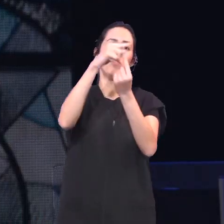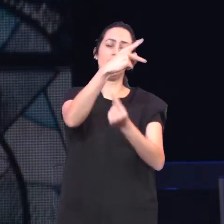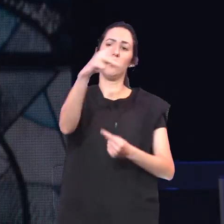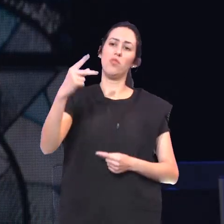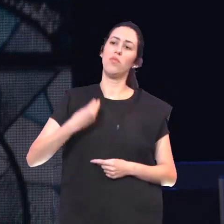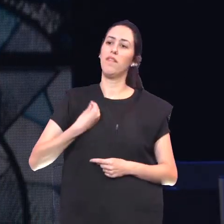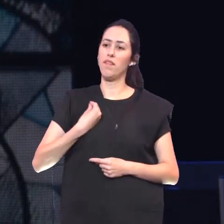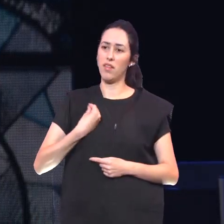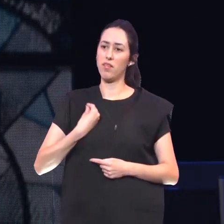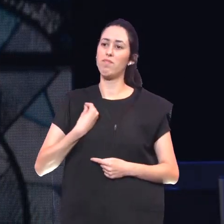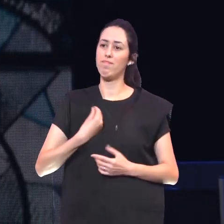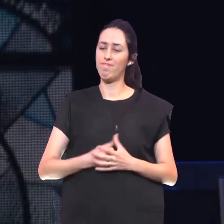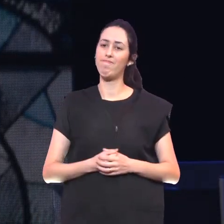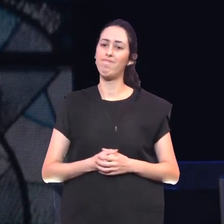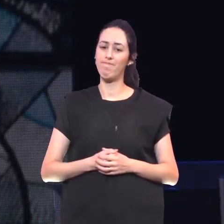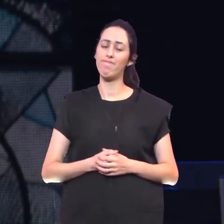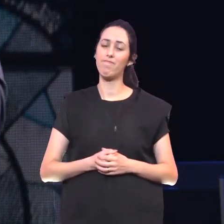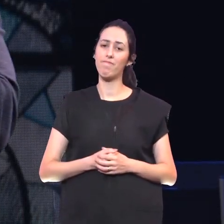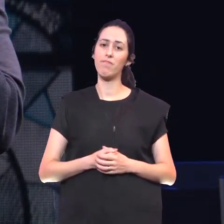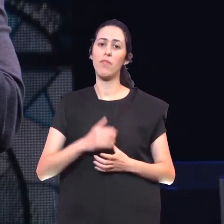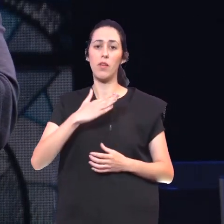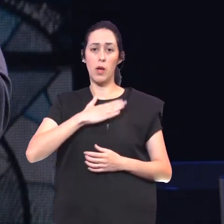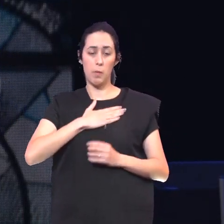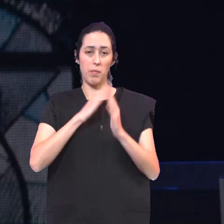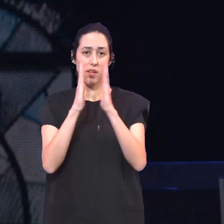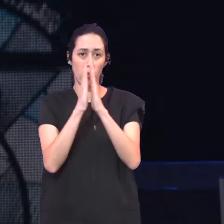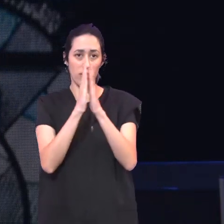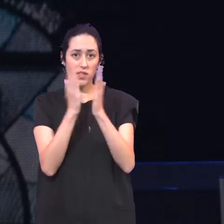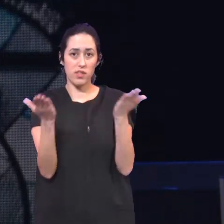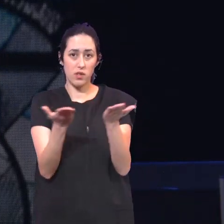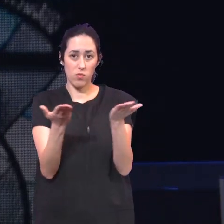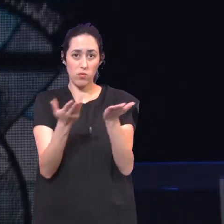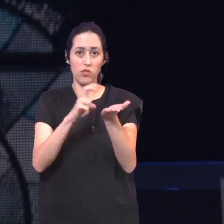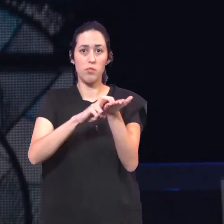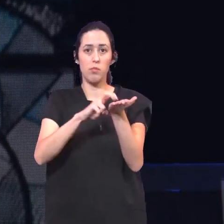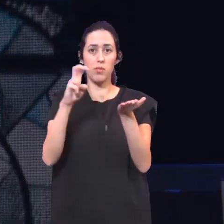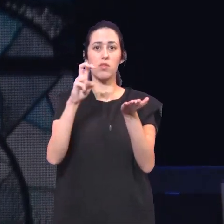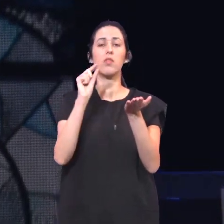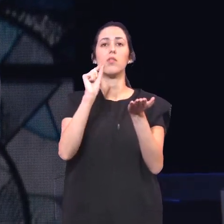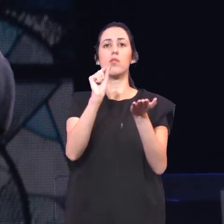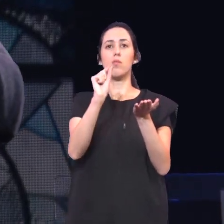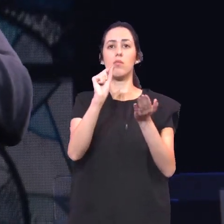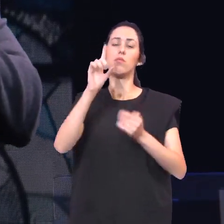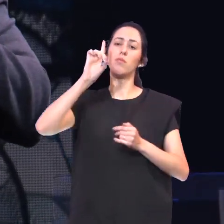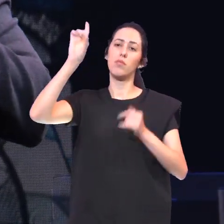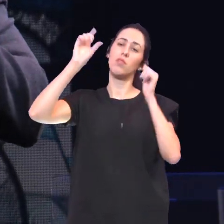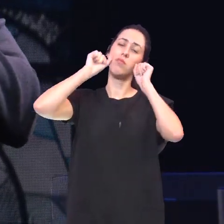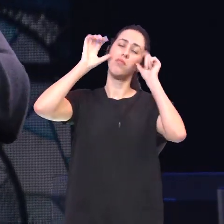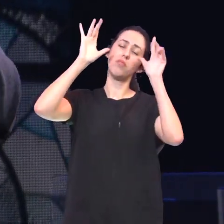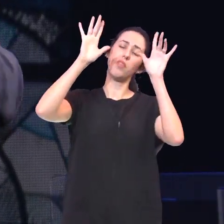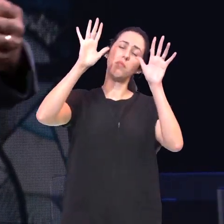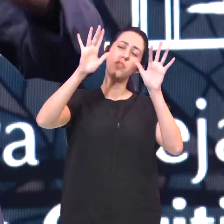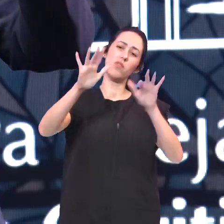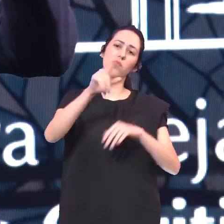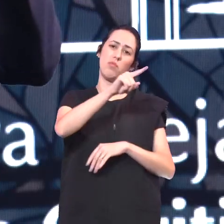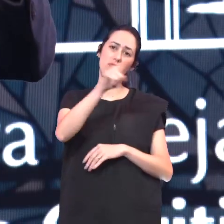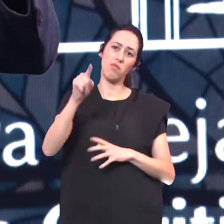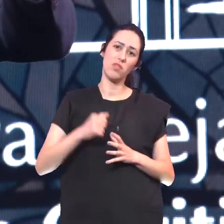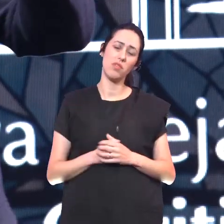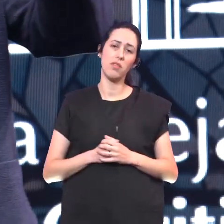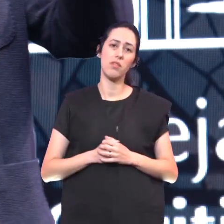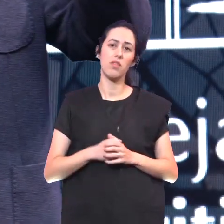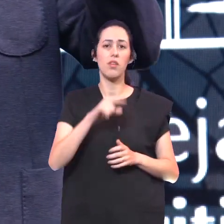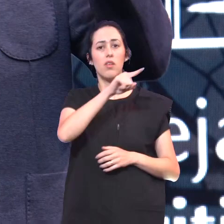nossa vida A minha oração Hoje Nessa manhã É que Deus te abençoe Para que você